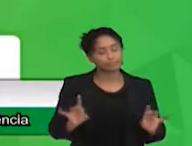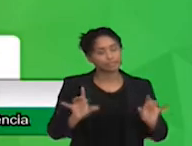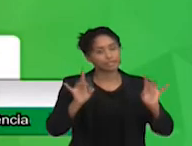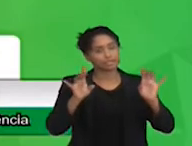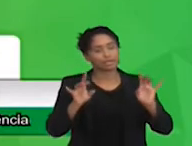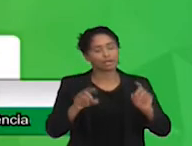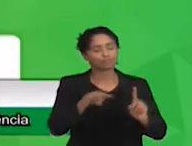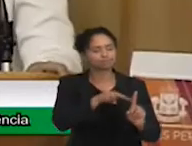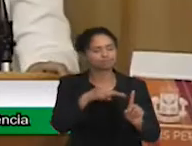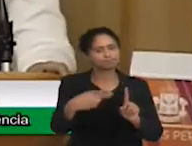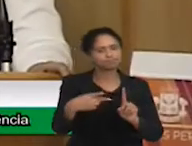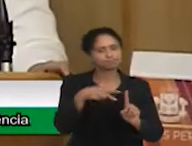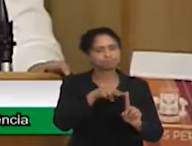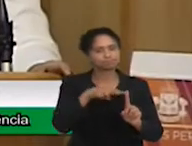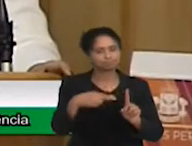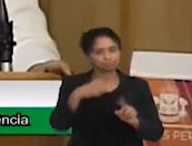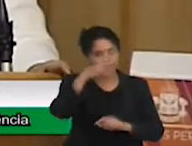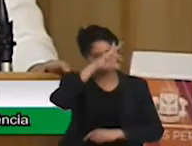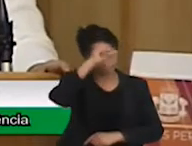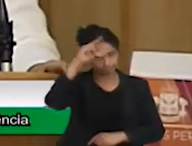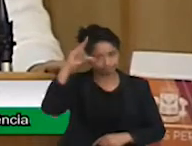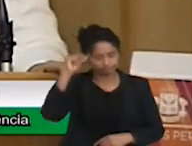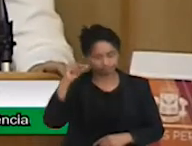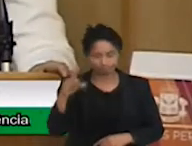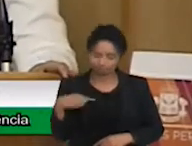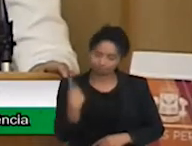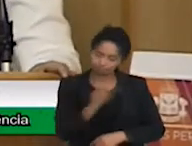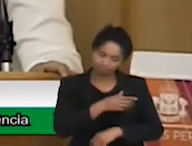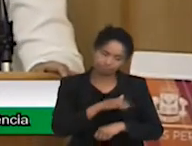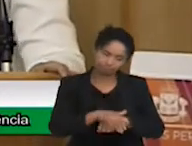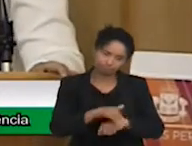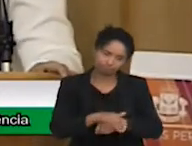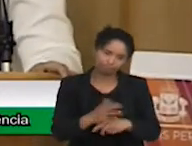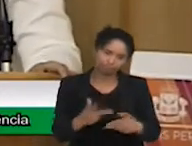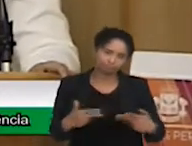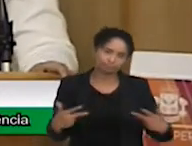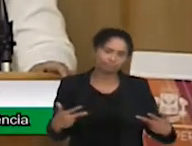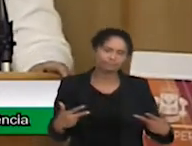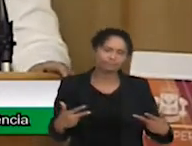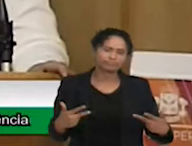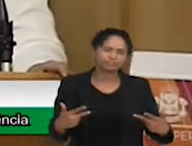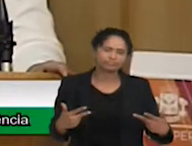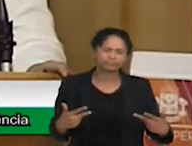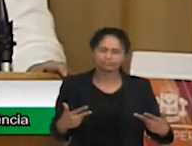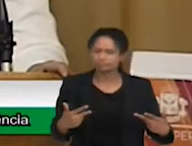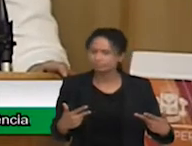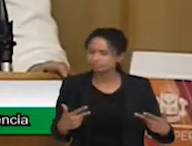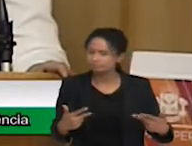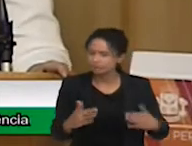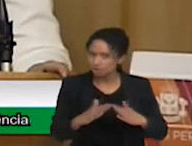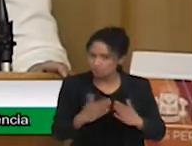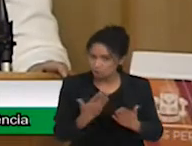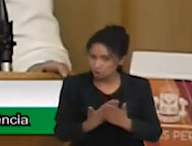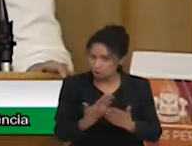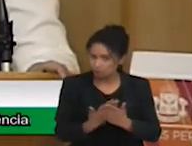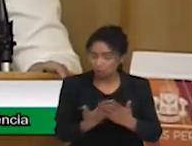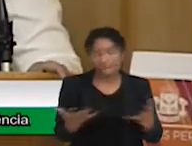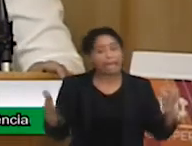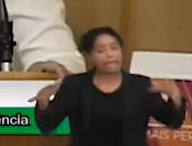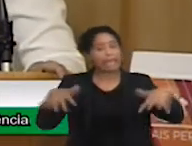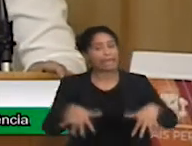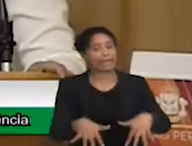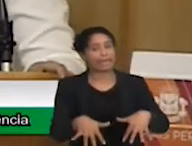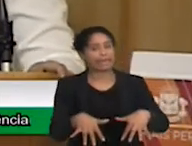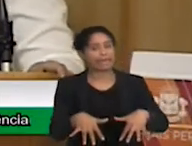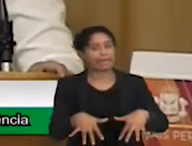município, que é o que nós temos feito. Nós não podemos dizer que a escola é totalmente inclusiva, mas temos trabalhado para que